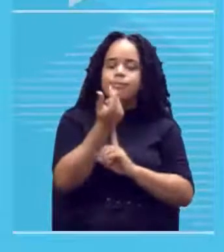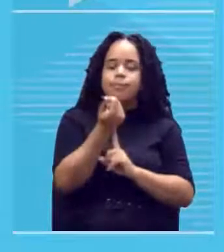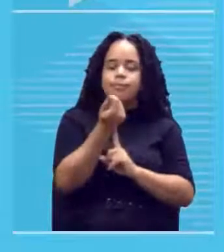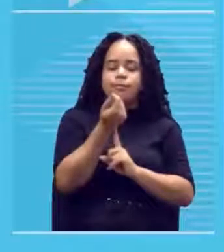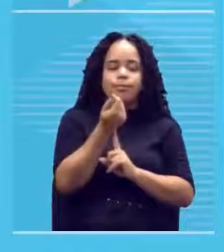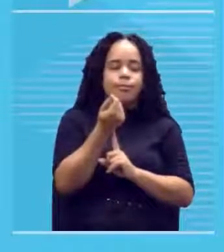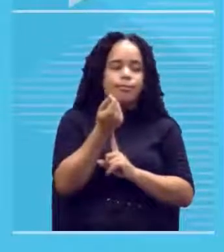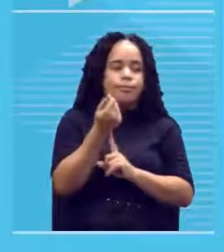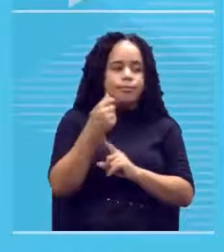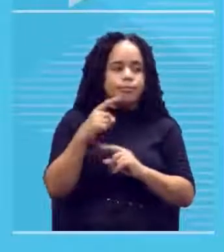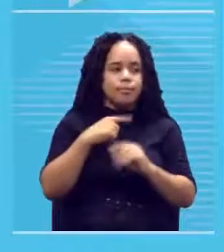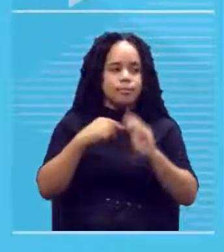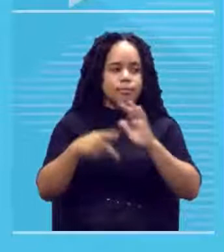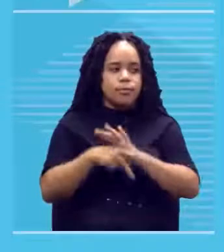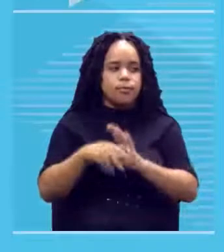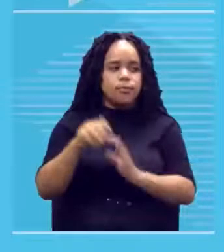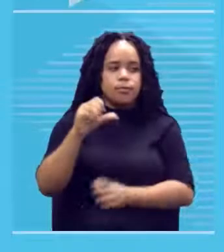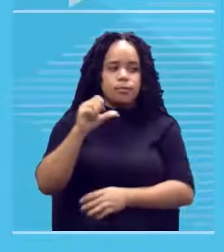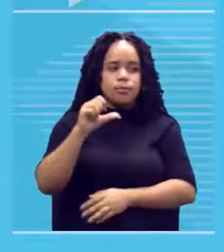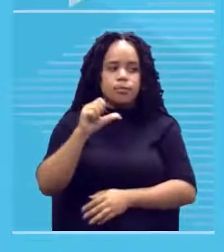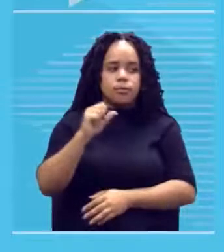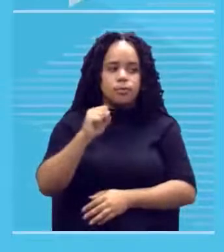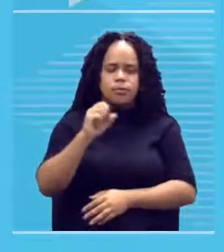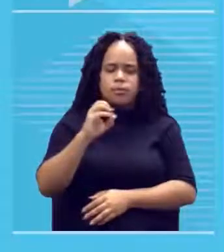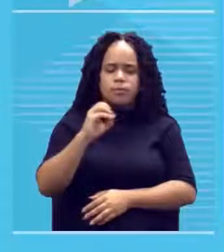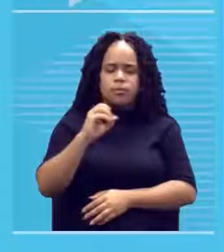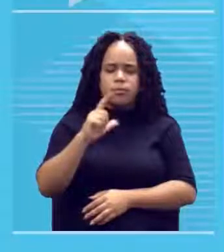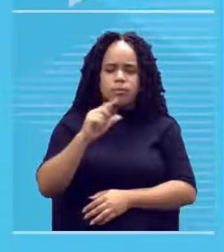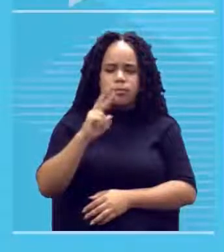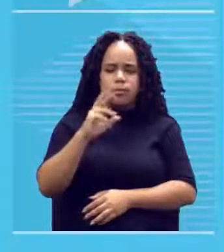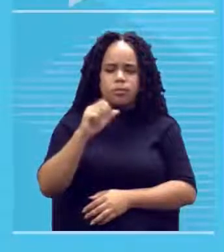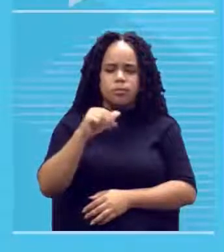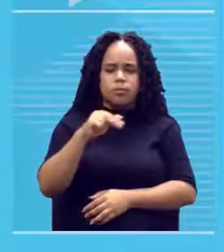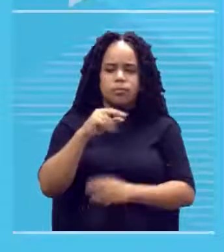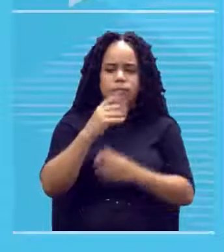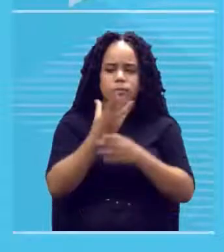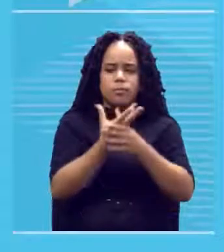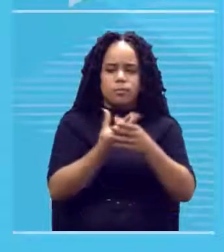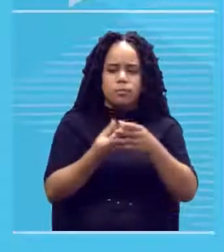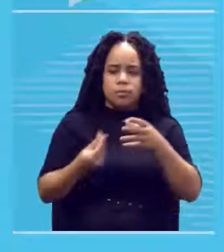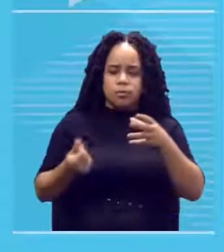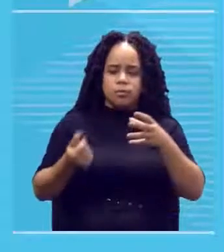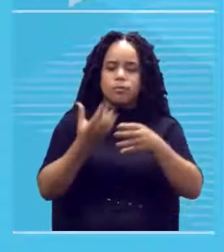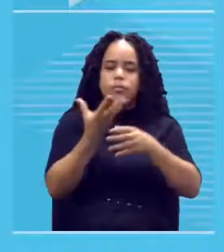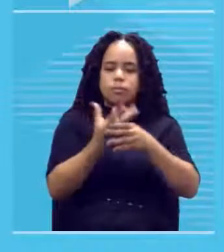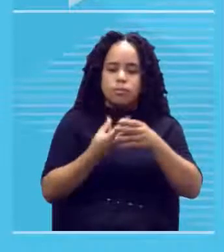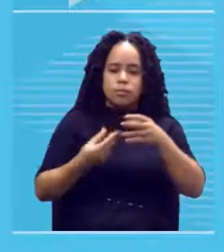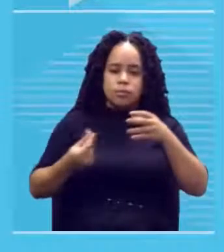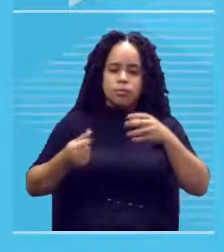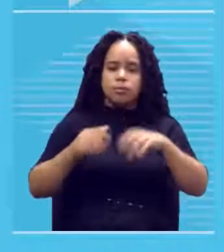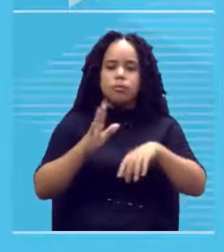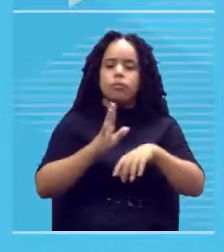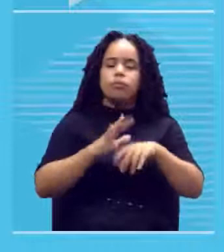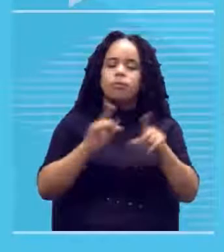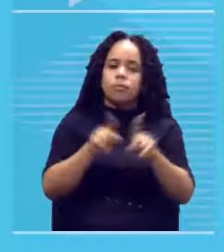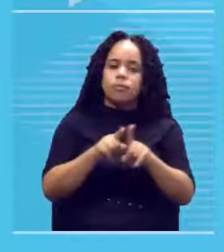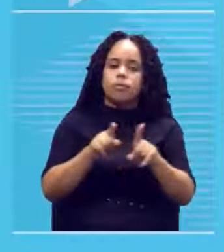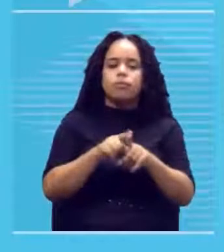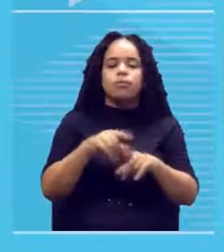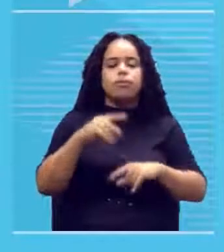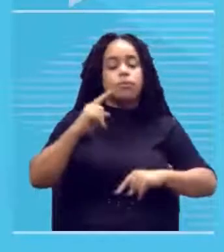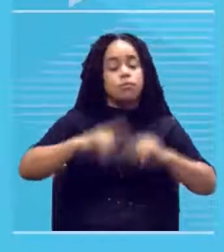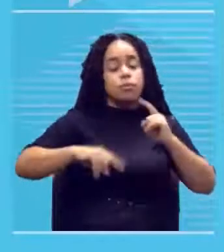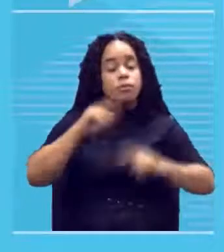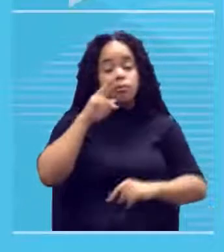óleo eles são muito fortes e a tinta óleo acaba sendo um produto bem tóxico então